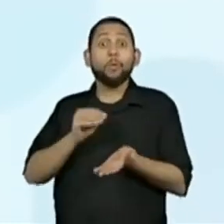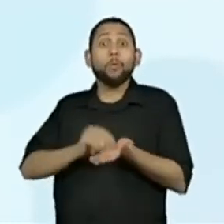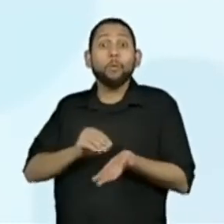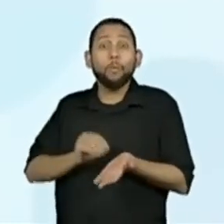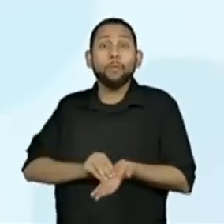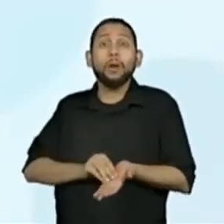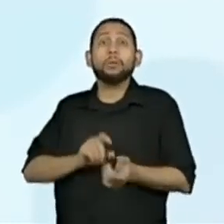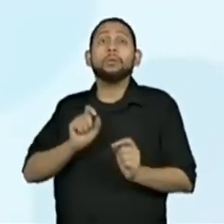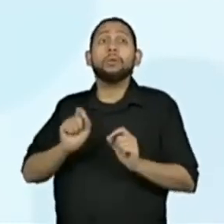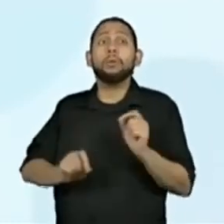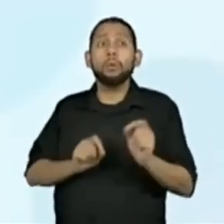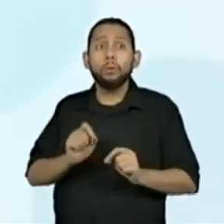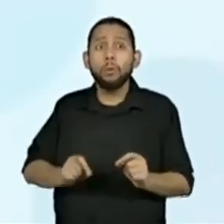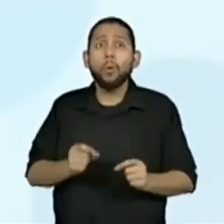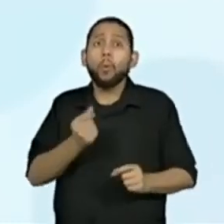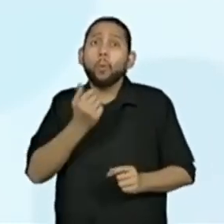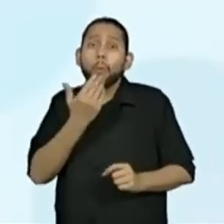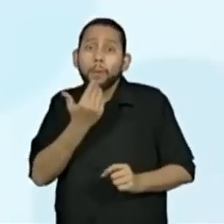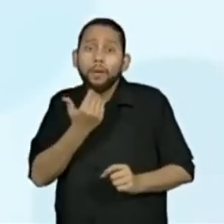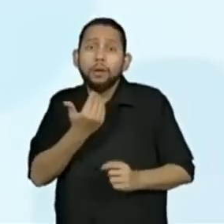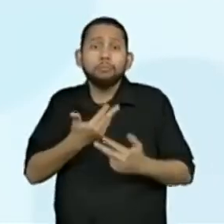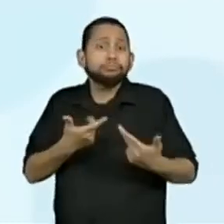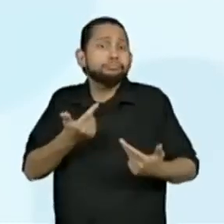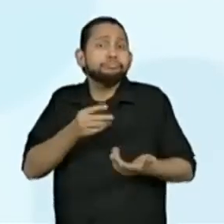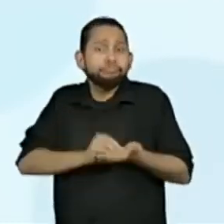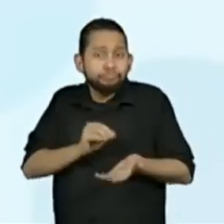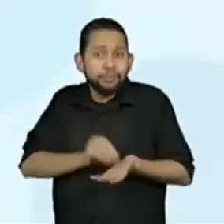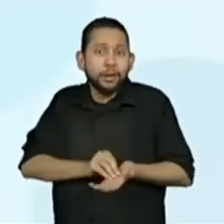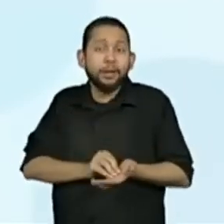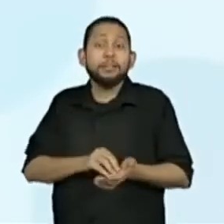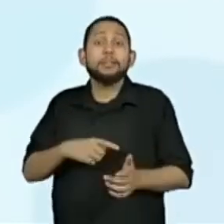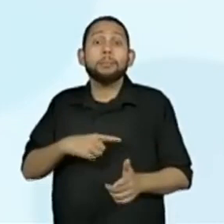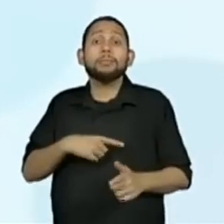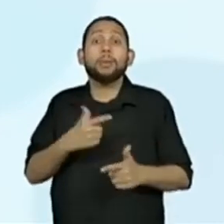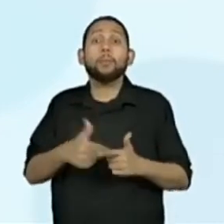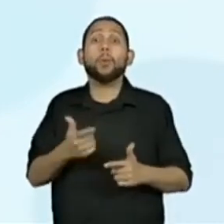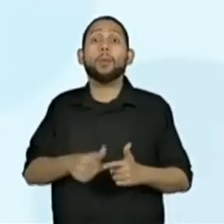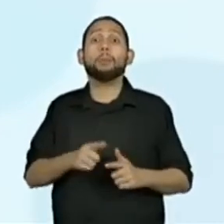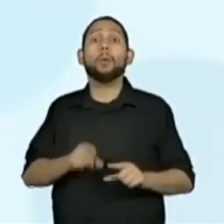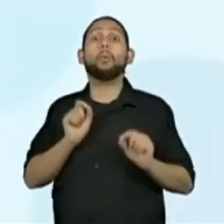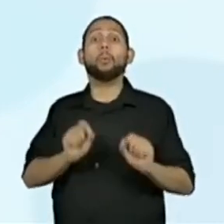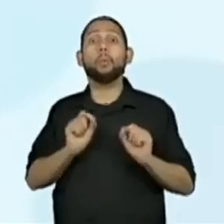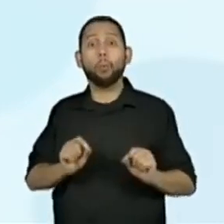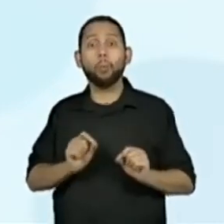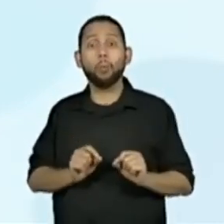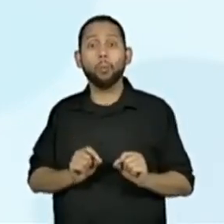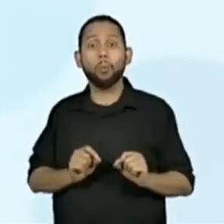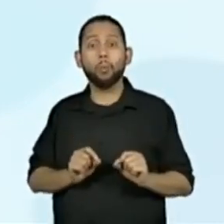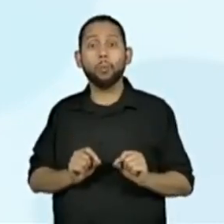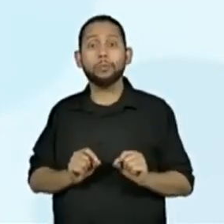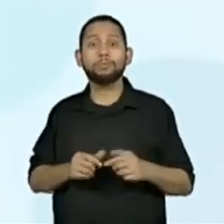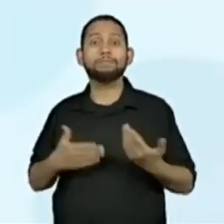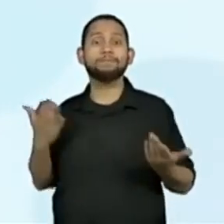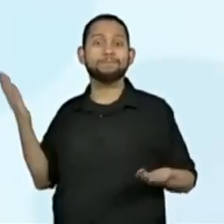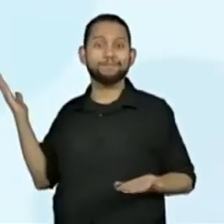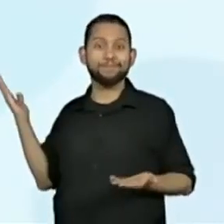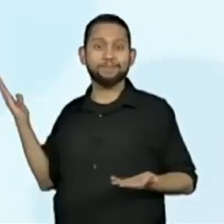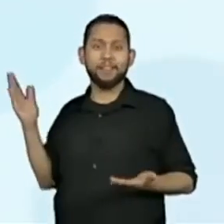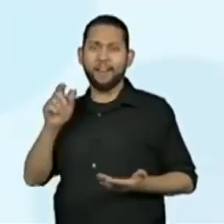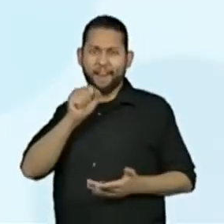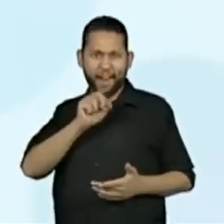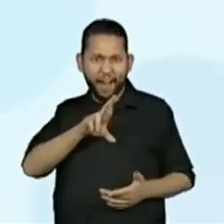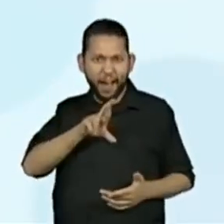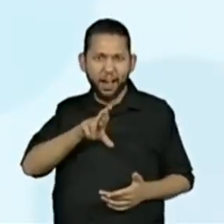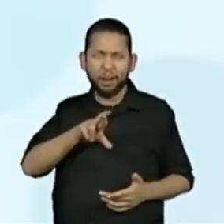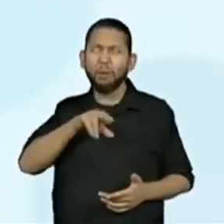alimento, enfrentam outros problemas como pontinhos e a baixa umidade do ar. Essa ficou muito fácil, hein? Porque o